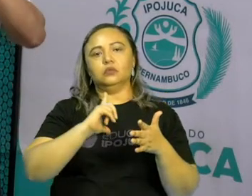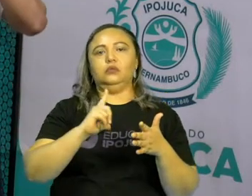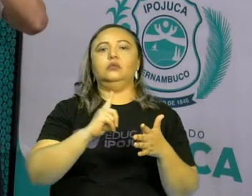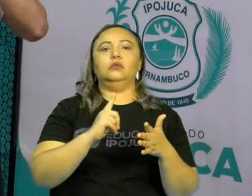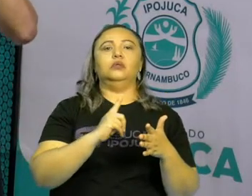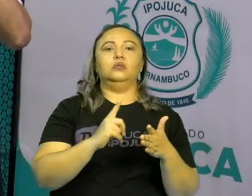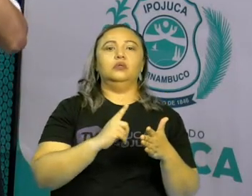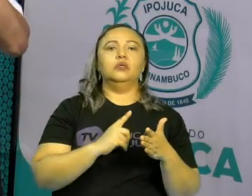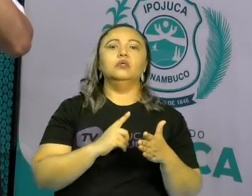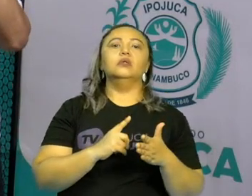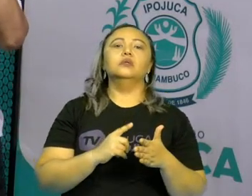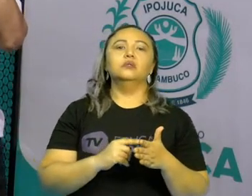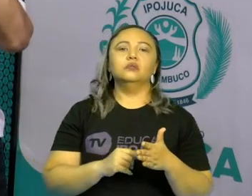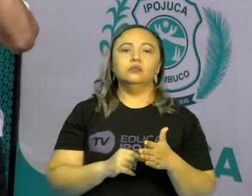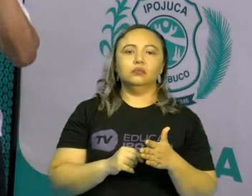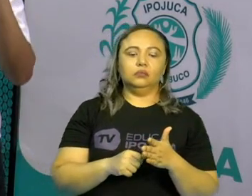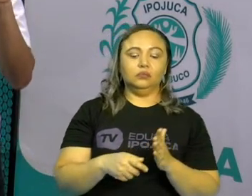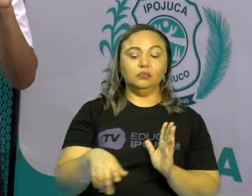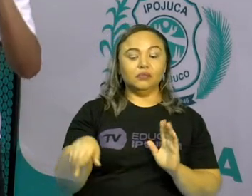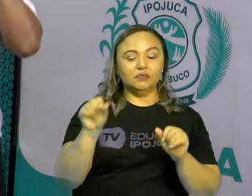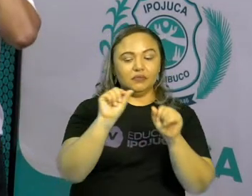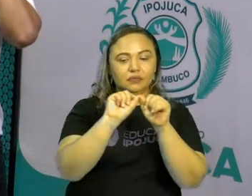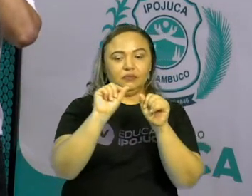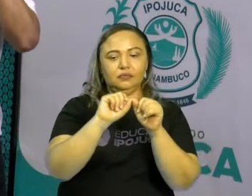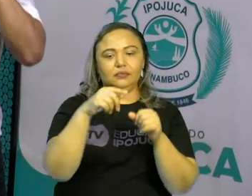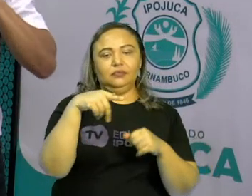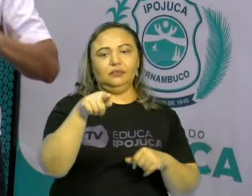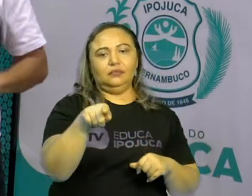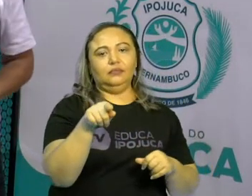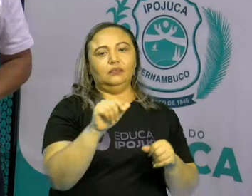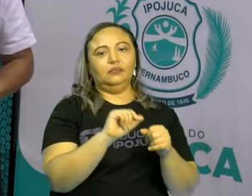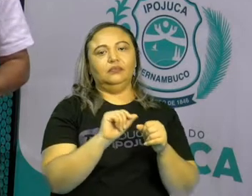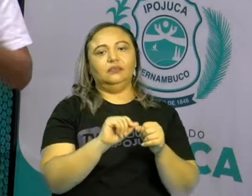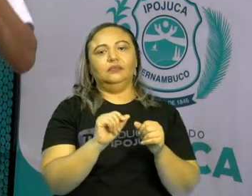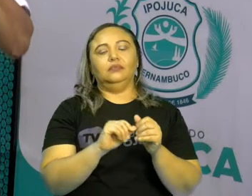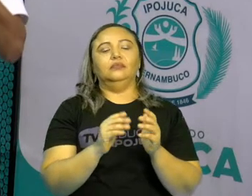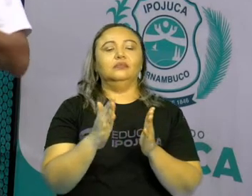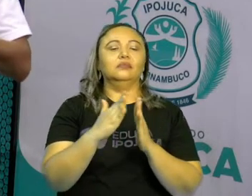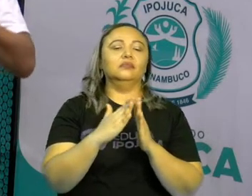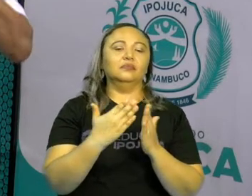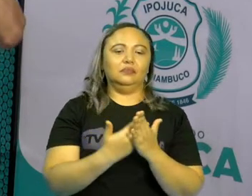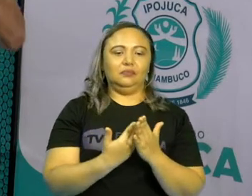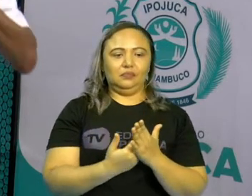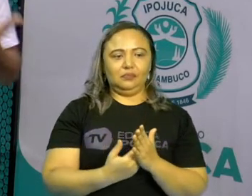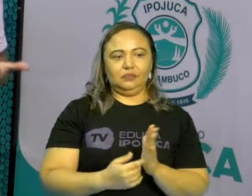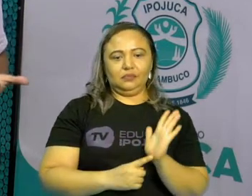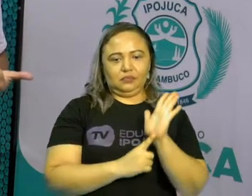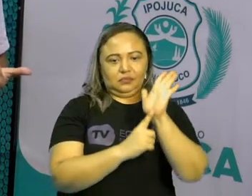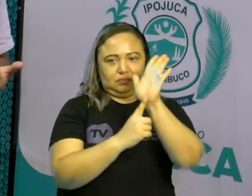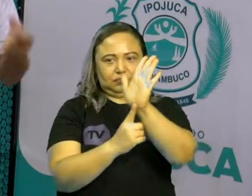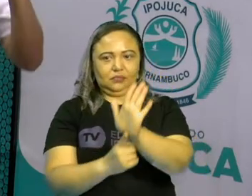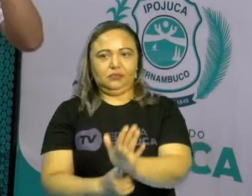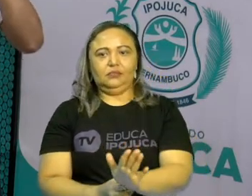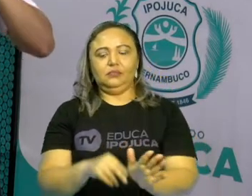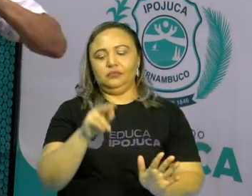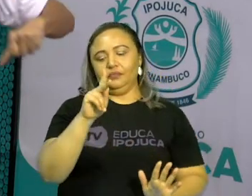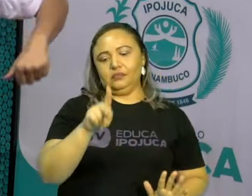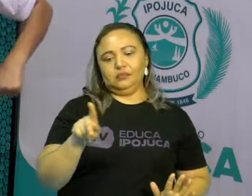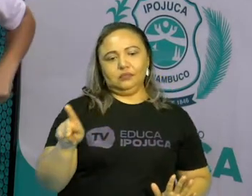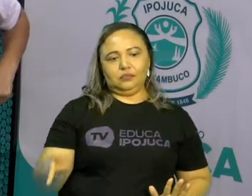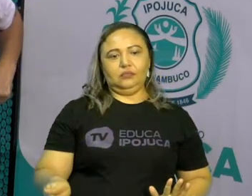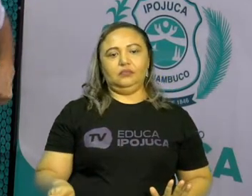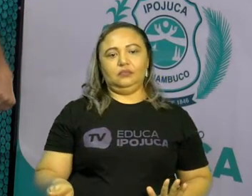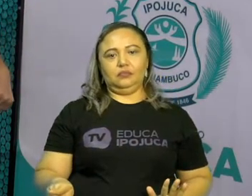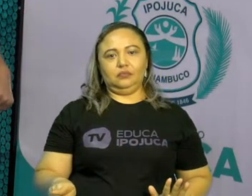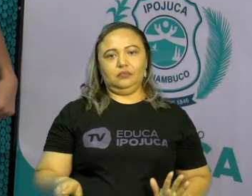É uma tarefinha, como se fosse tarefinha de casa, que você vai fazer aí da sua casa e vai mostrar para o seu professor. Vamos ver